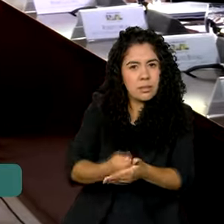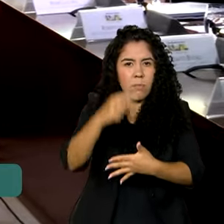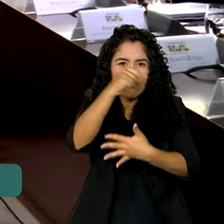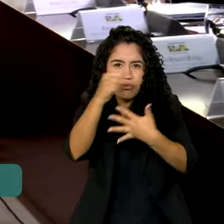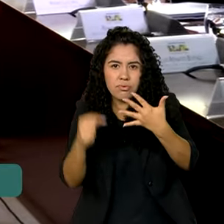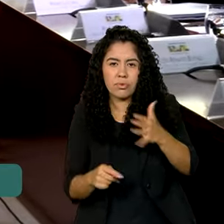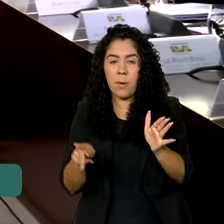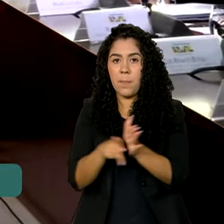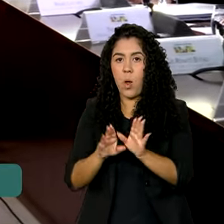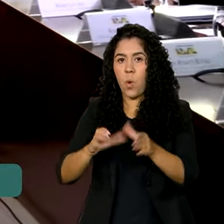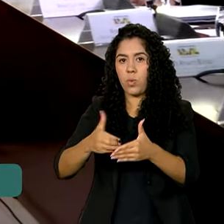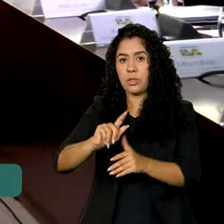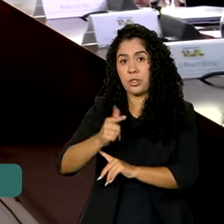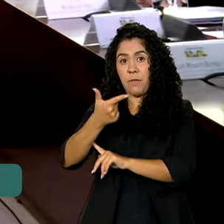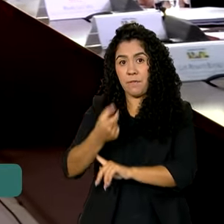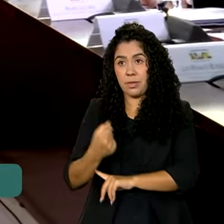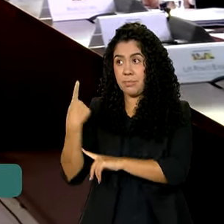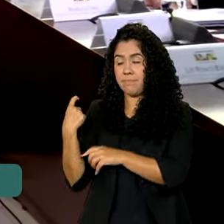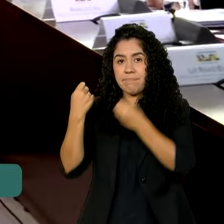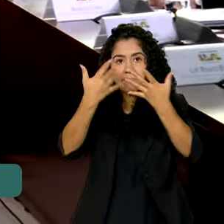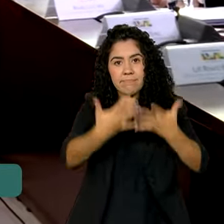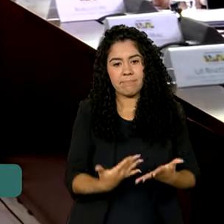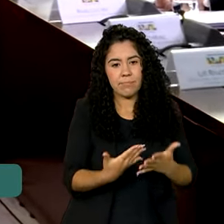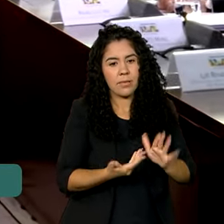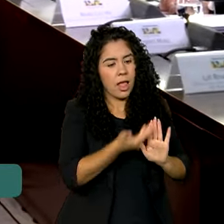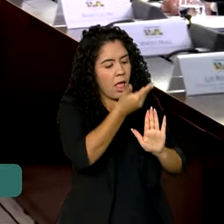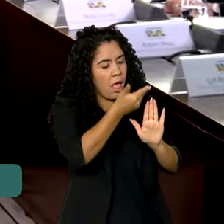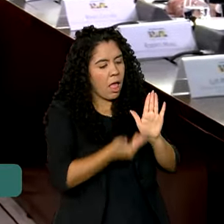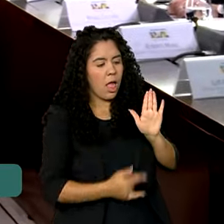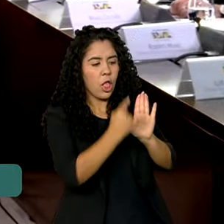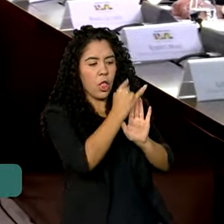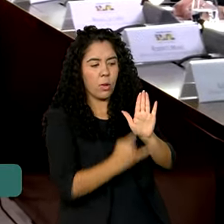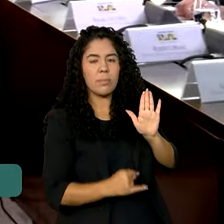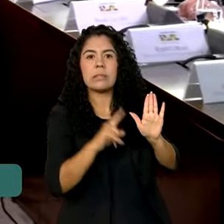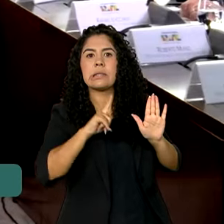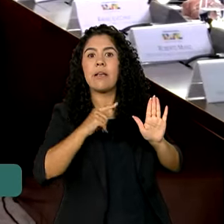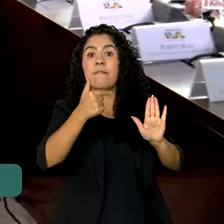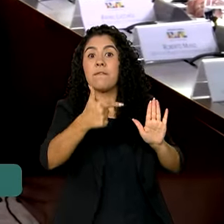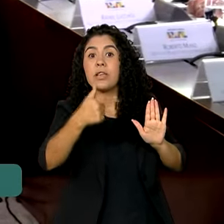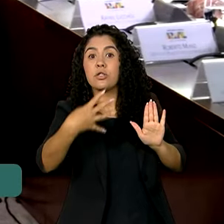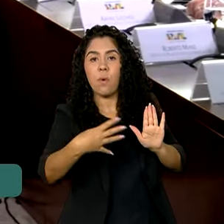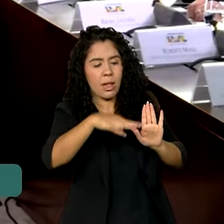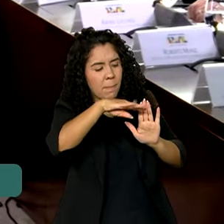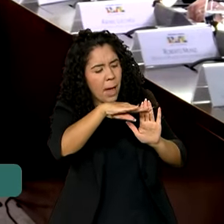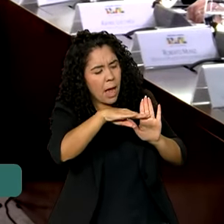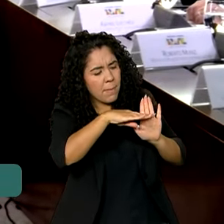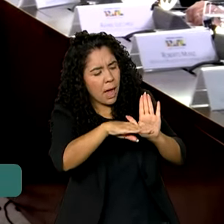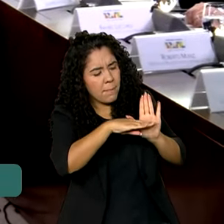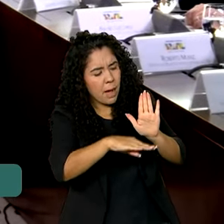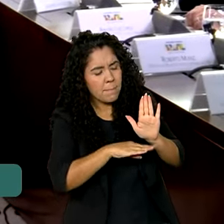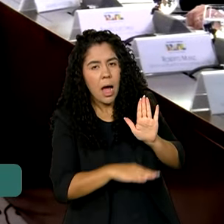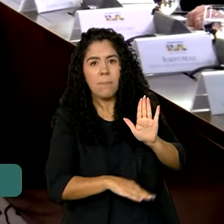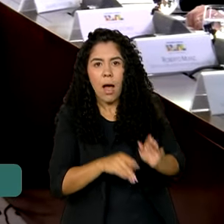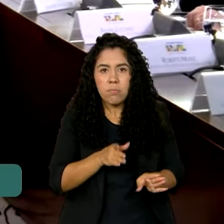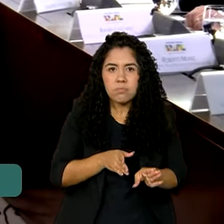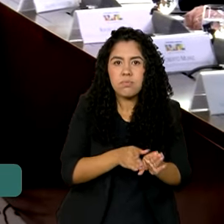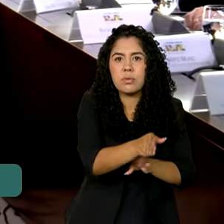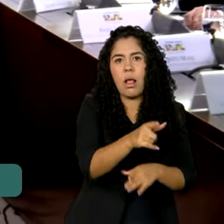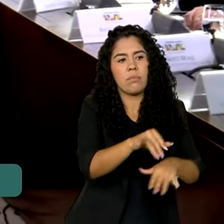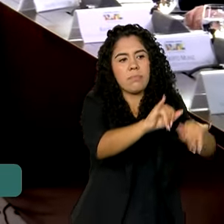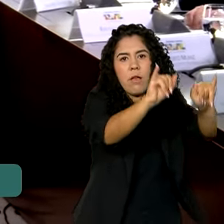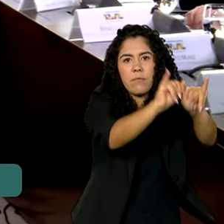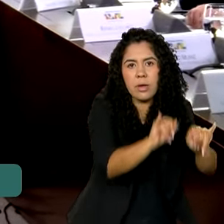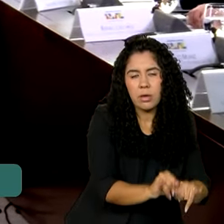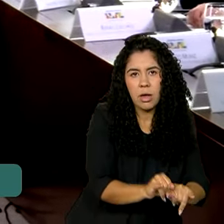O documento, chamado Comunique, contém 24 recomendações com foco em áreas como infraestrutura,